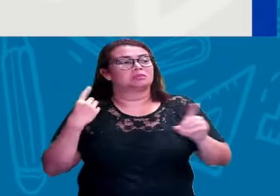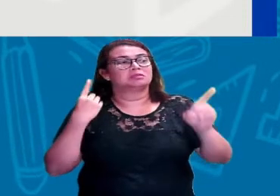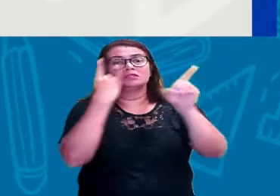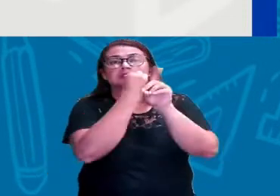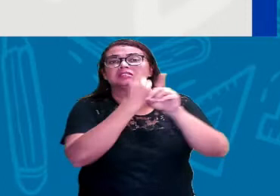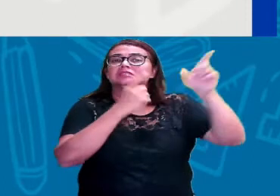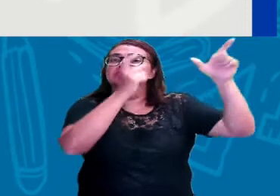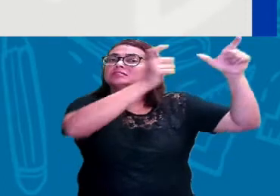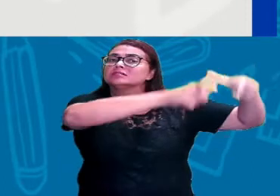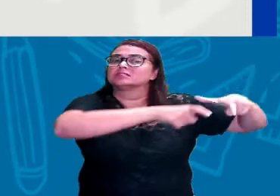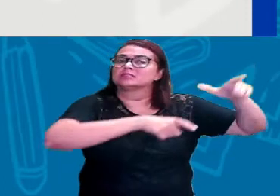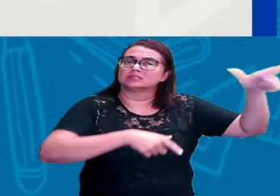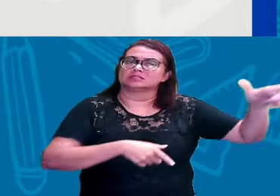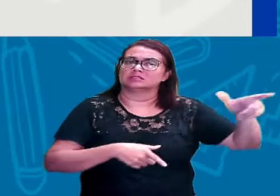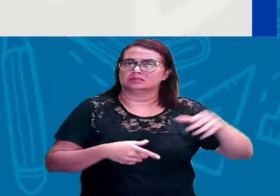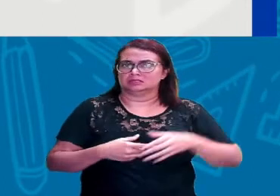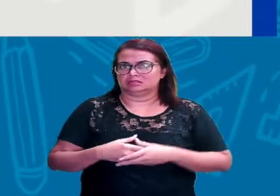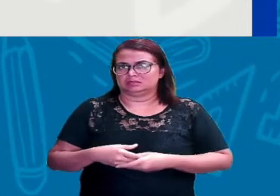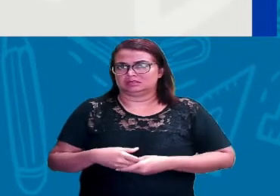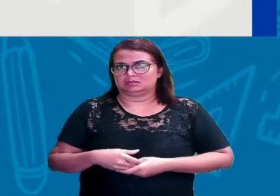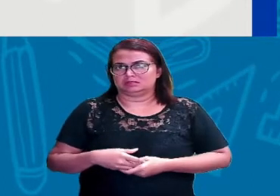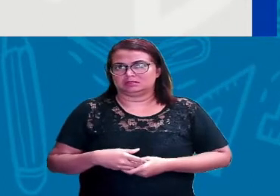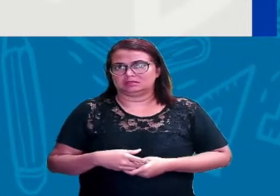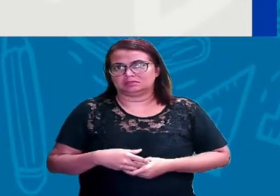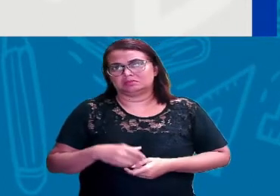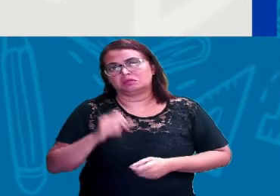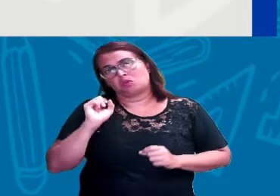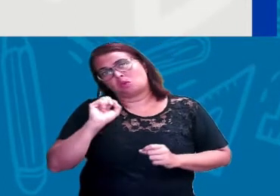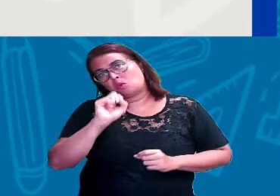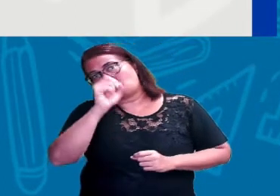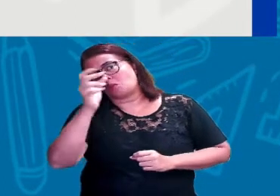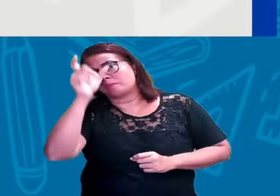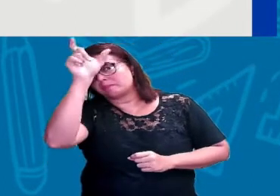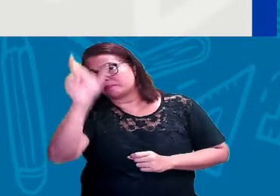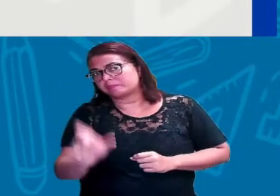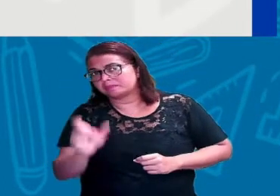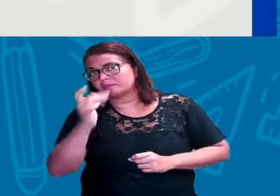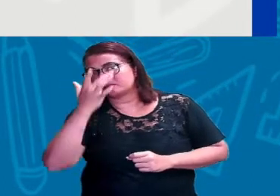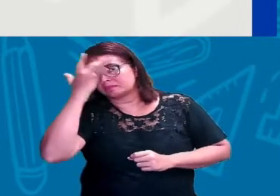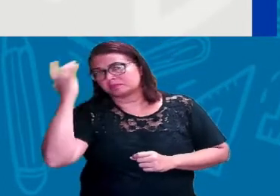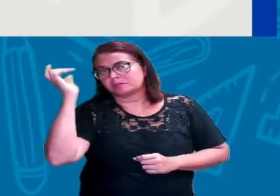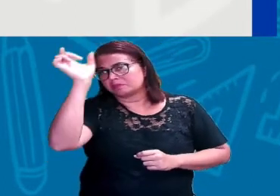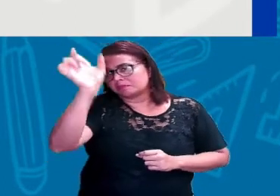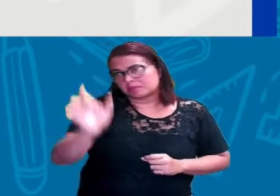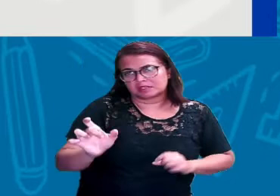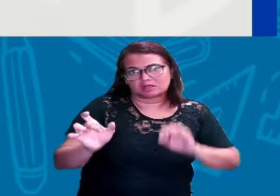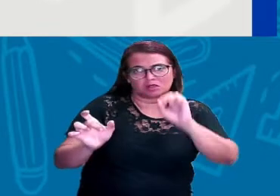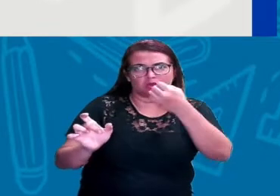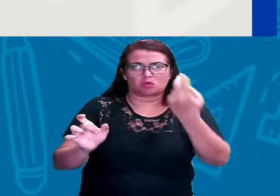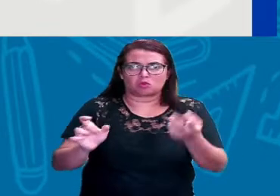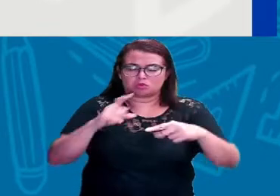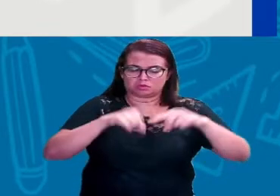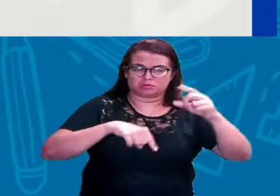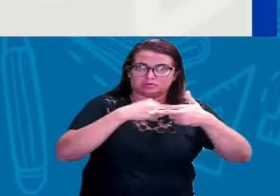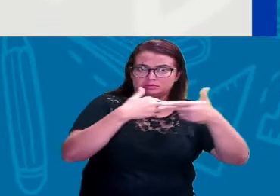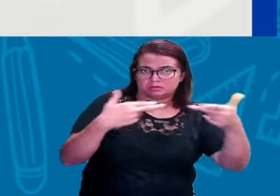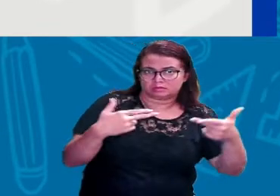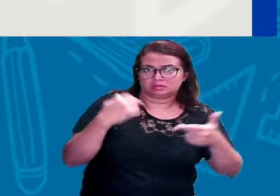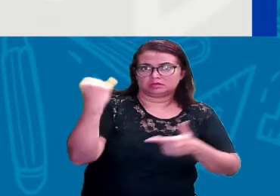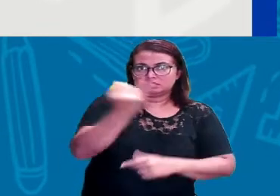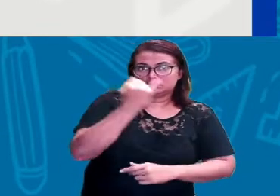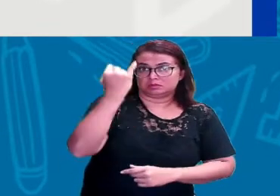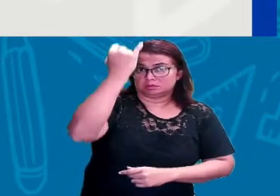local. Então para encontrar a posição de uma pessoa e ou um objeto, é muito importante